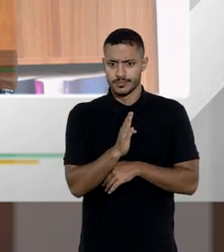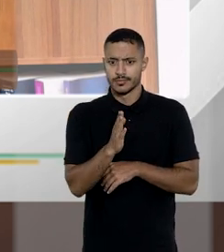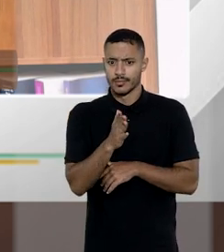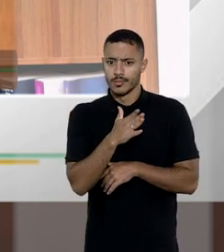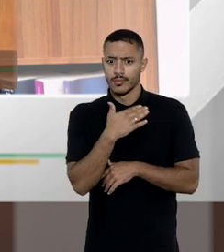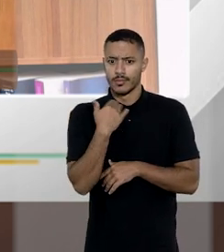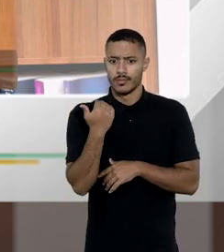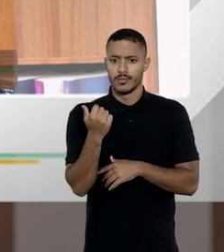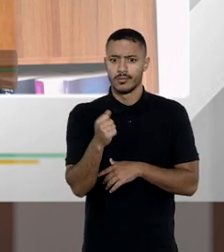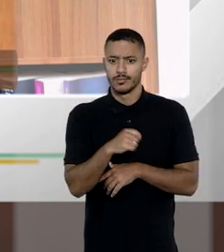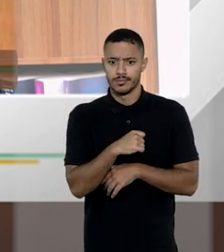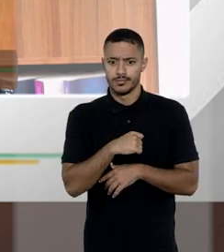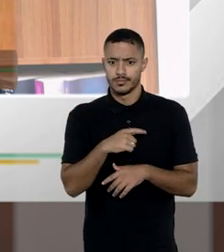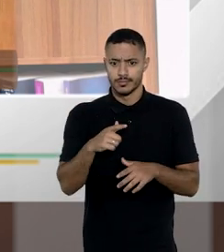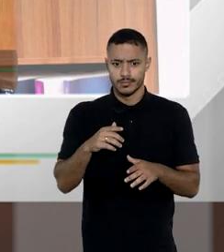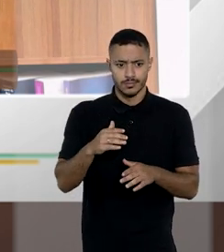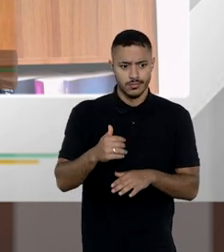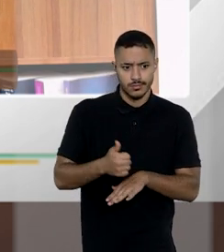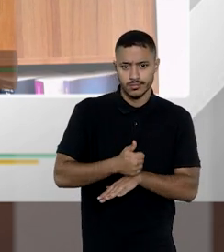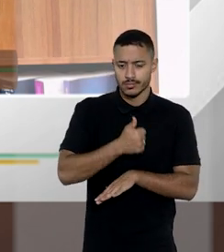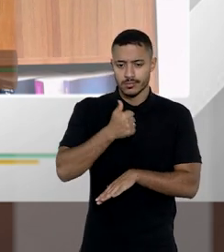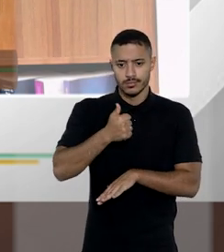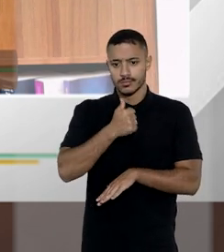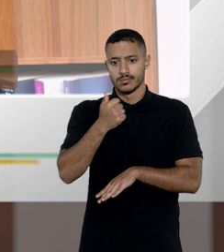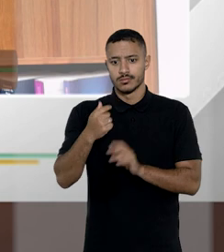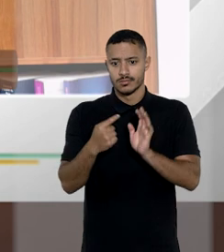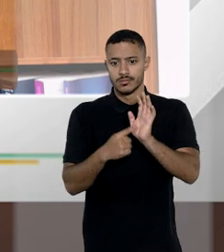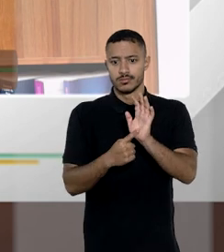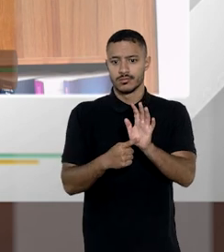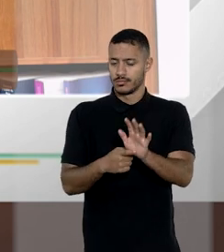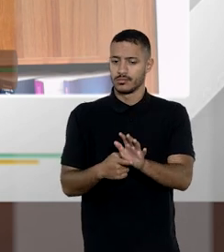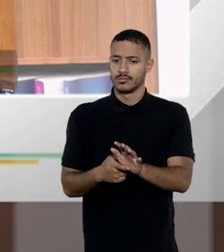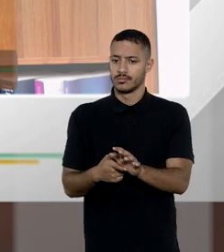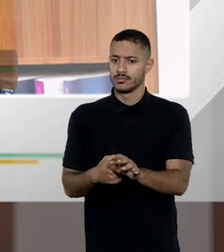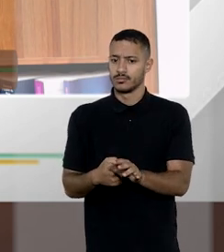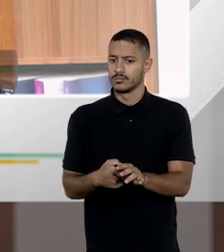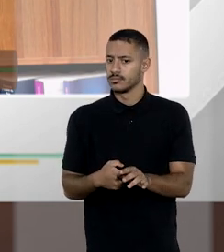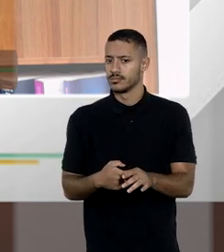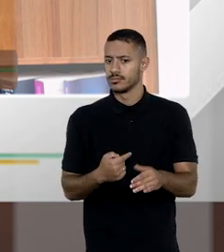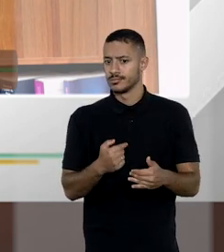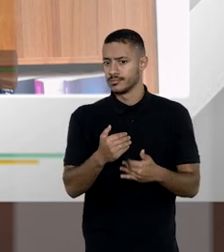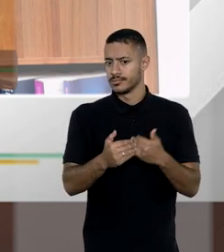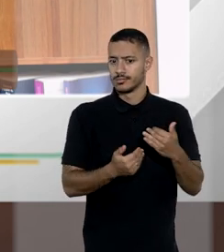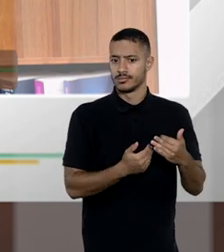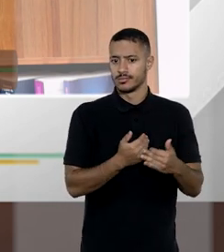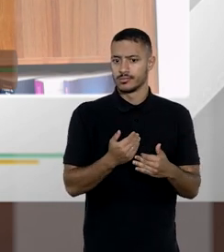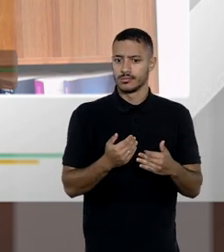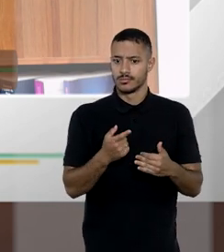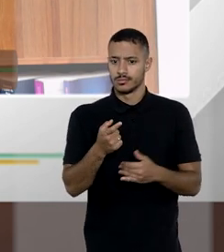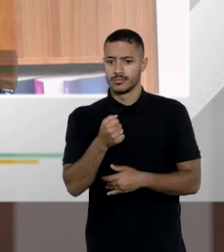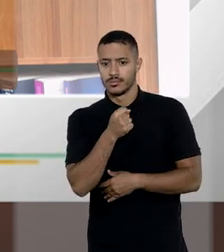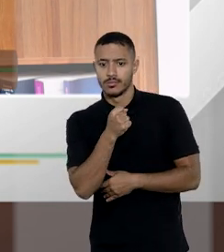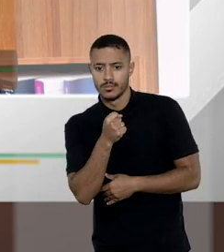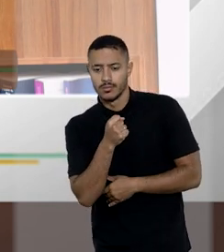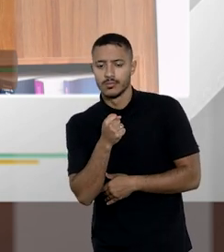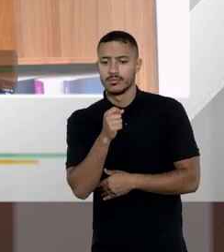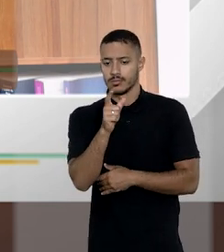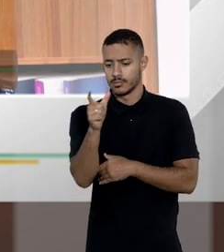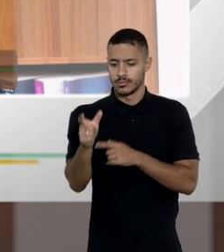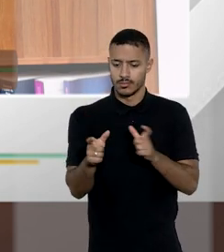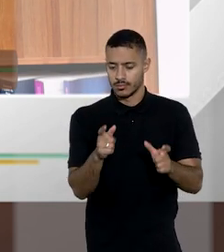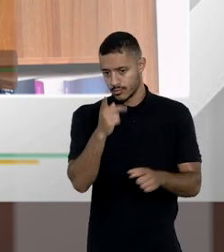no Brasil que a morte tem feito alavancar a exibição e a transmissão dessa faixa musical